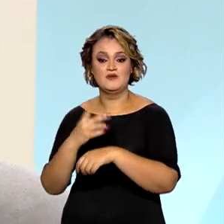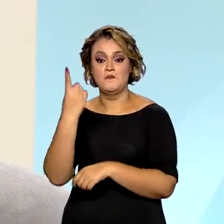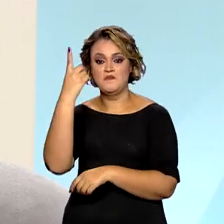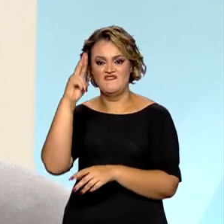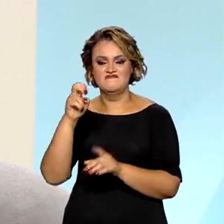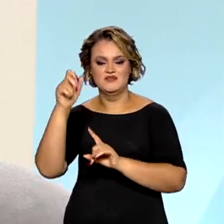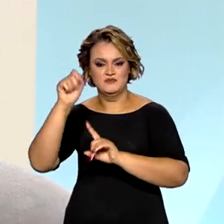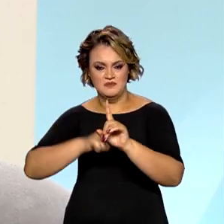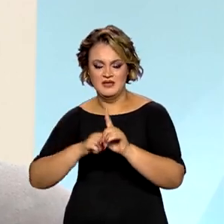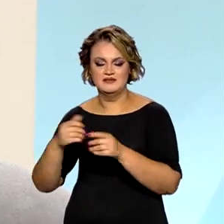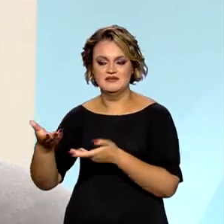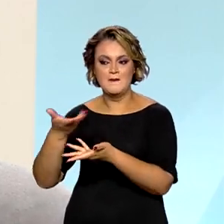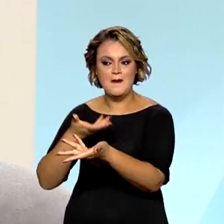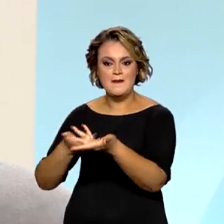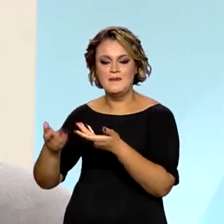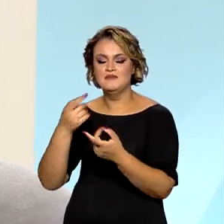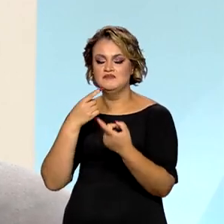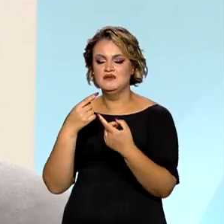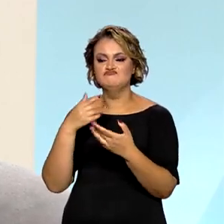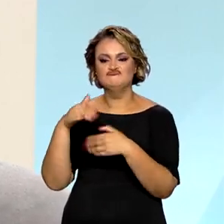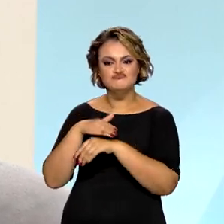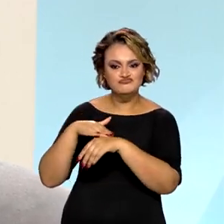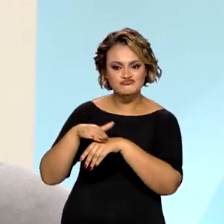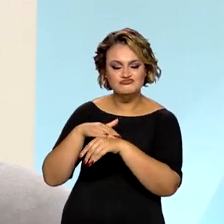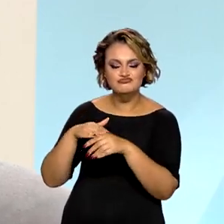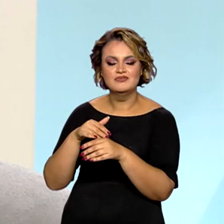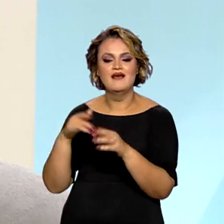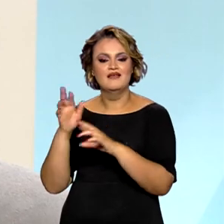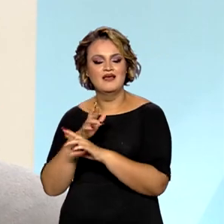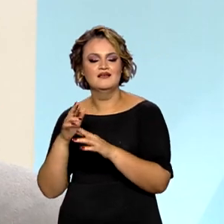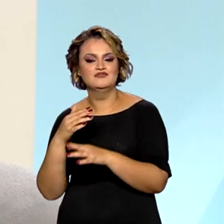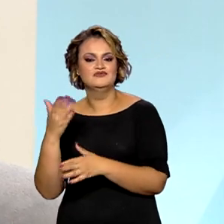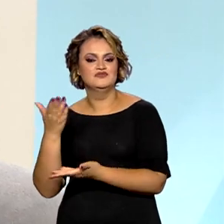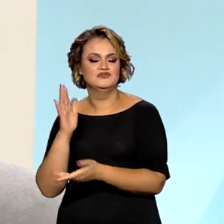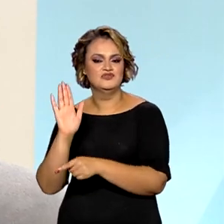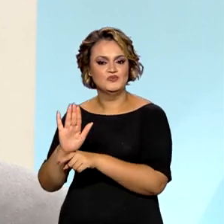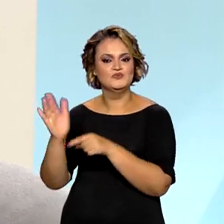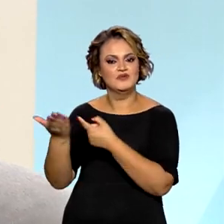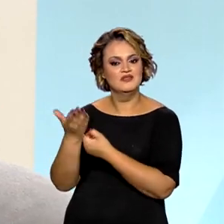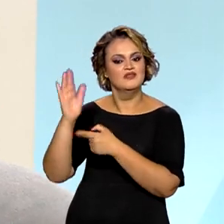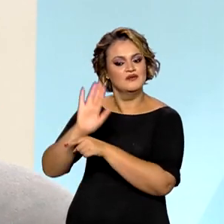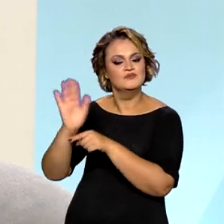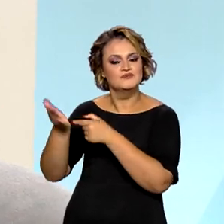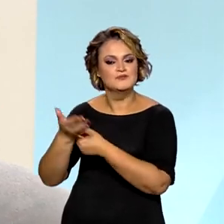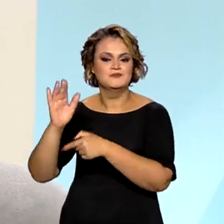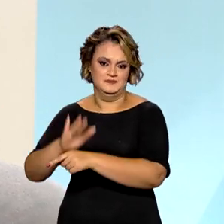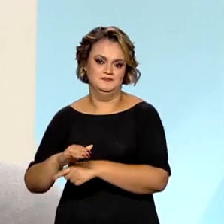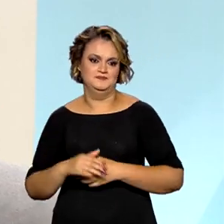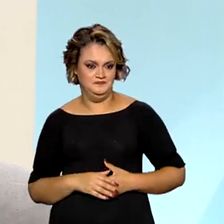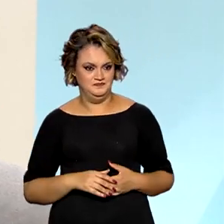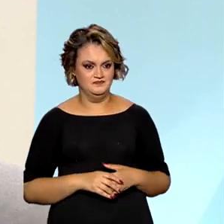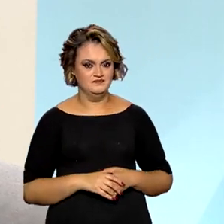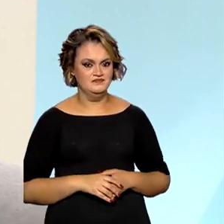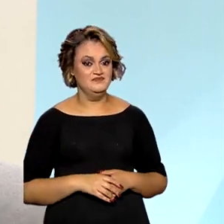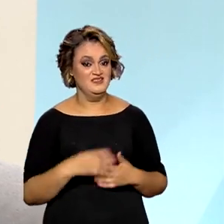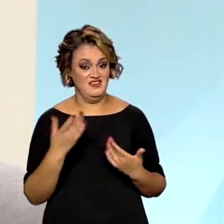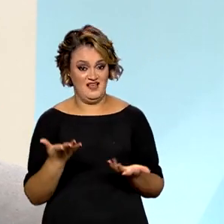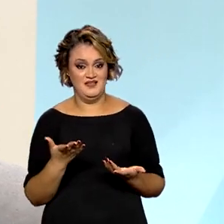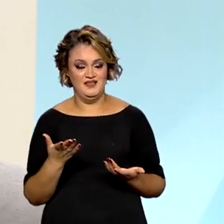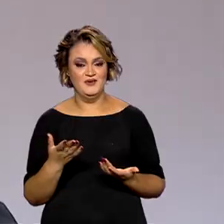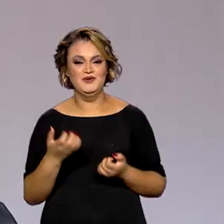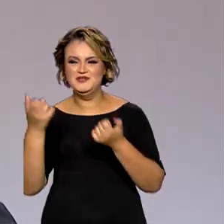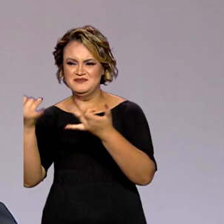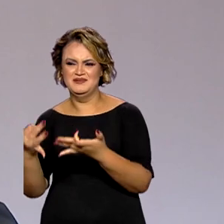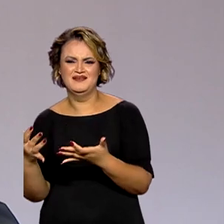mês, essa troca de experiência vá criando uma rede de apoio, uma rede relacional. E isso, Paulo, quando eu